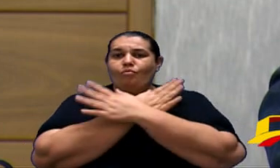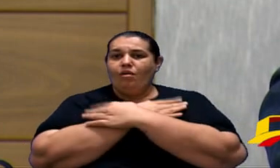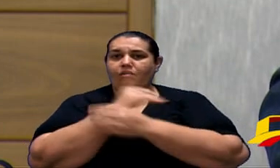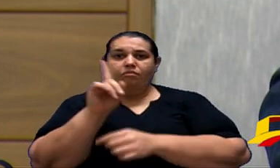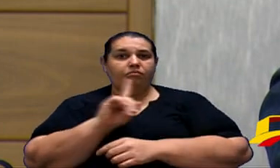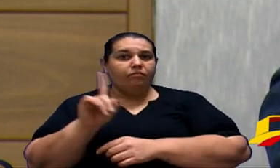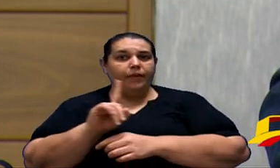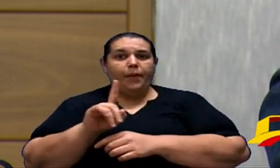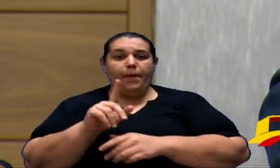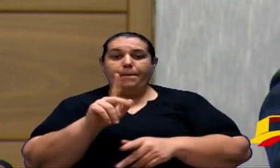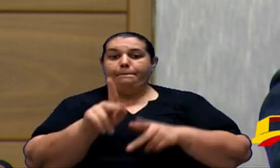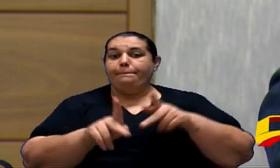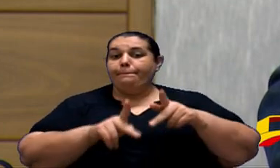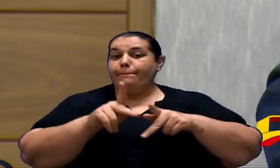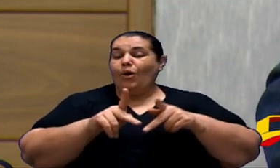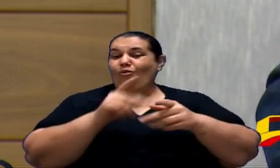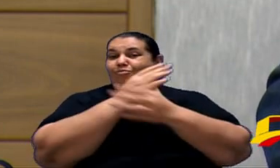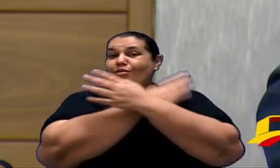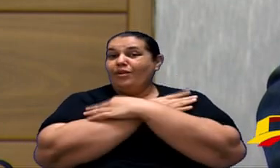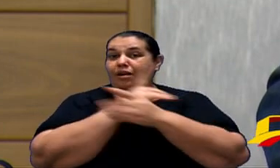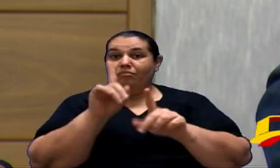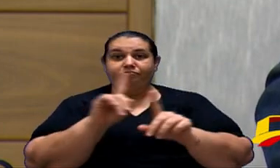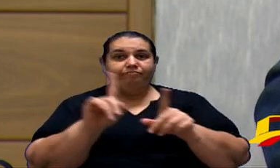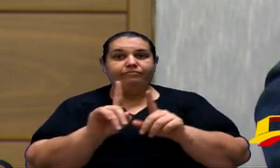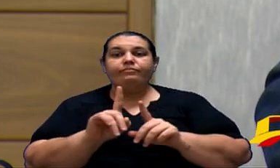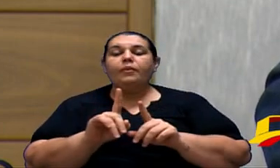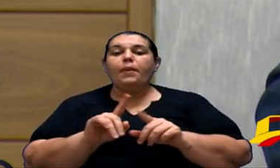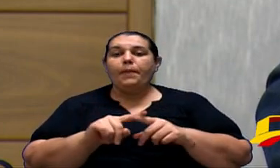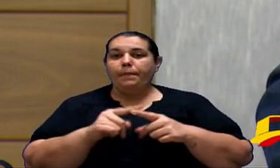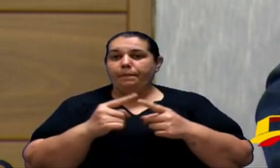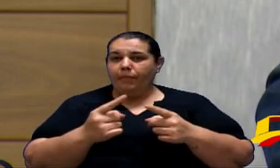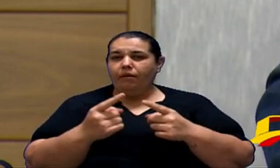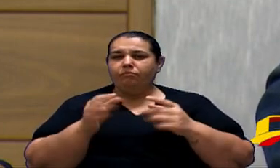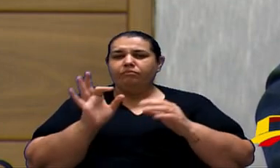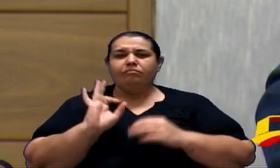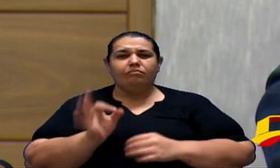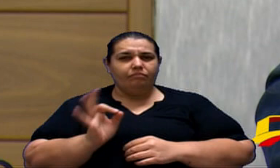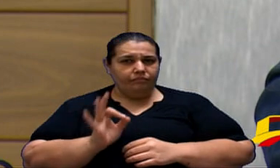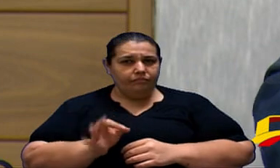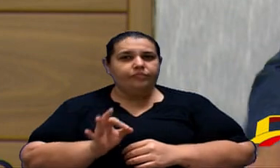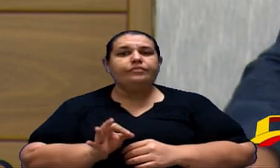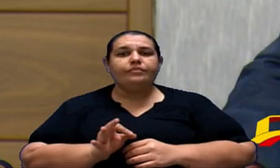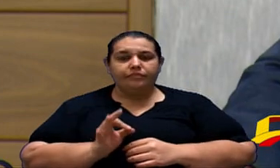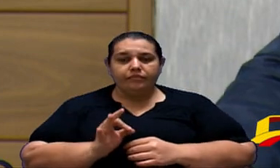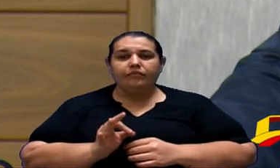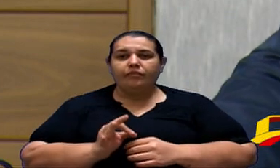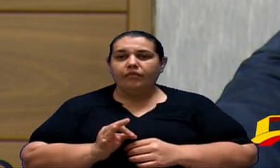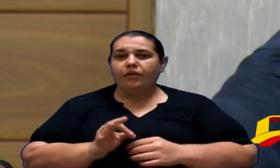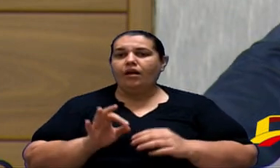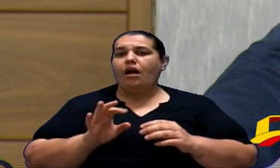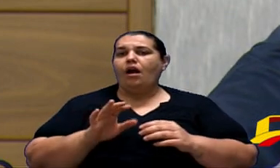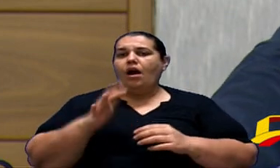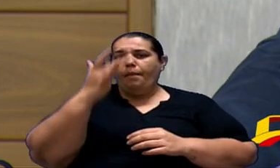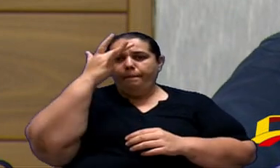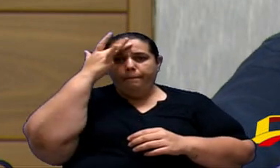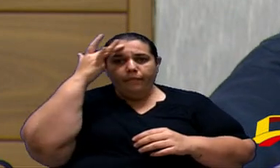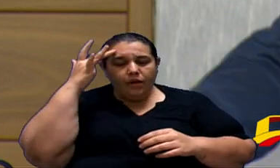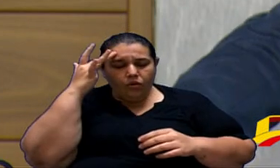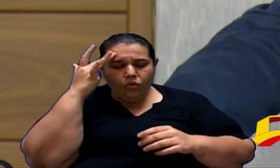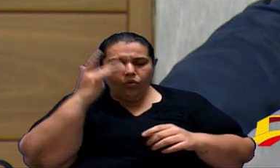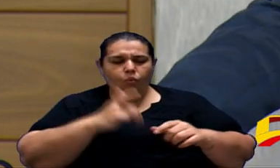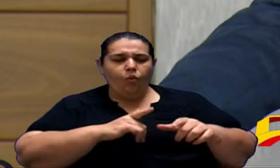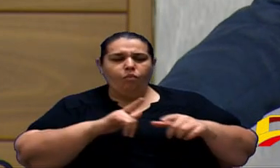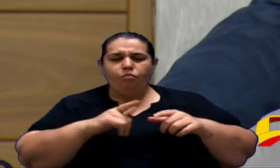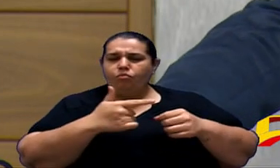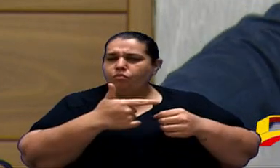população que está desempregada hoje então eu tenho certeza que essa classe não só essa classe